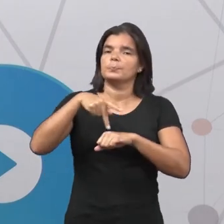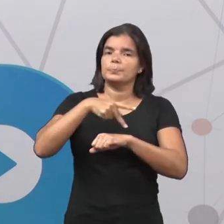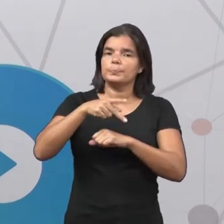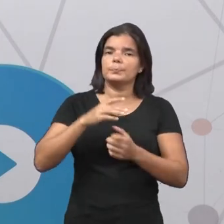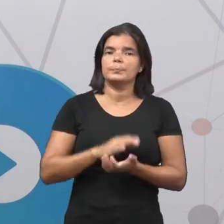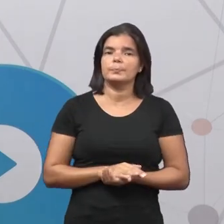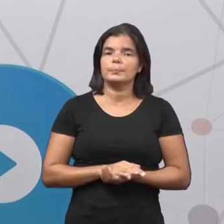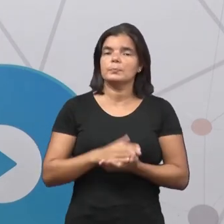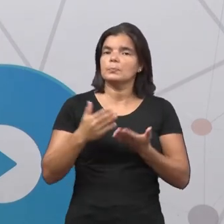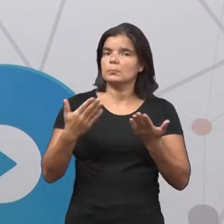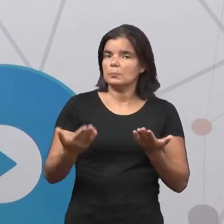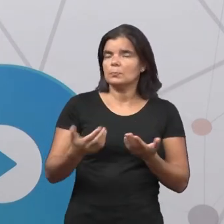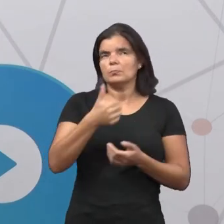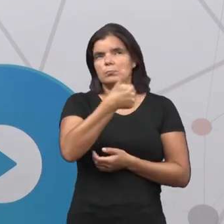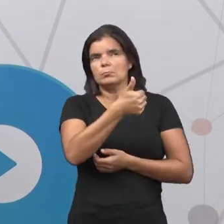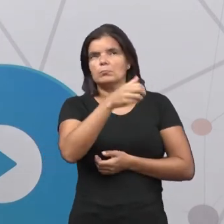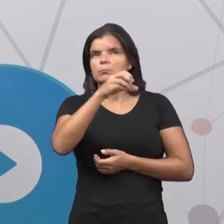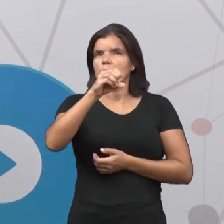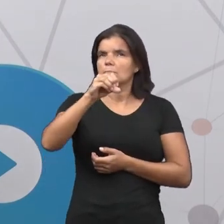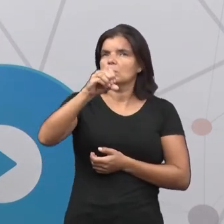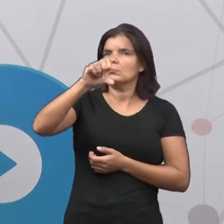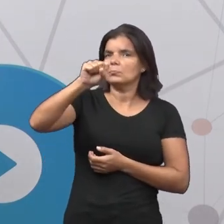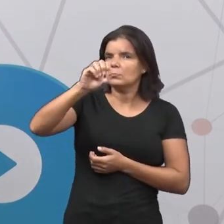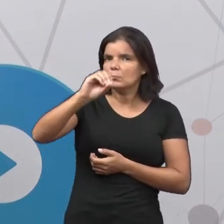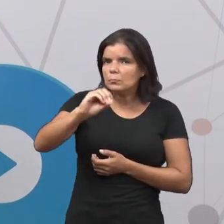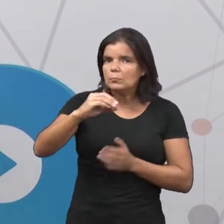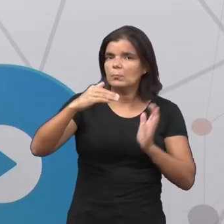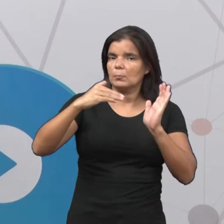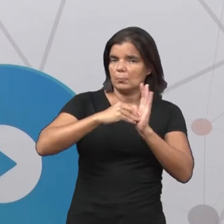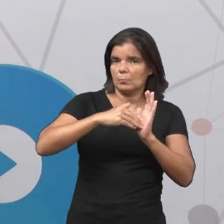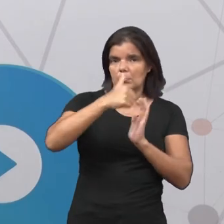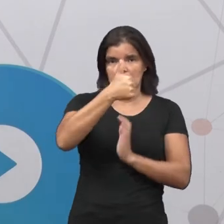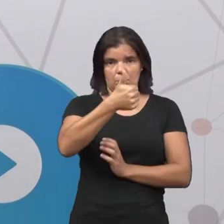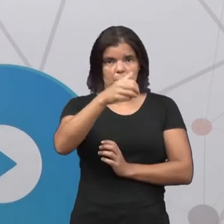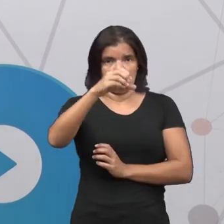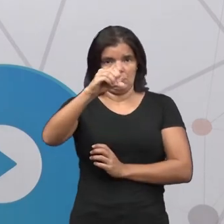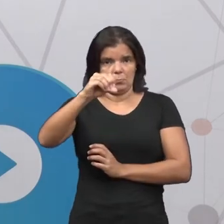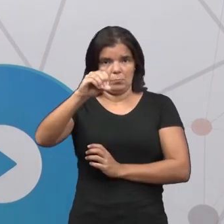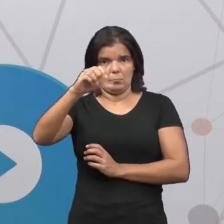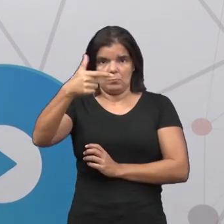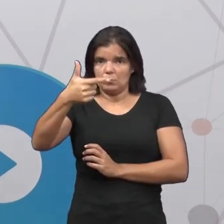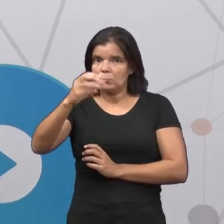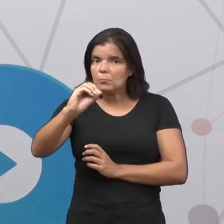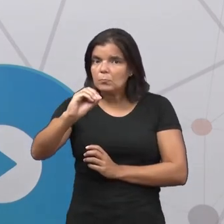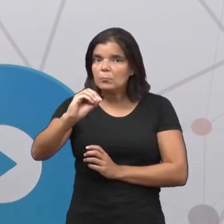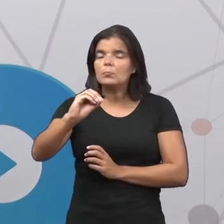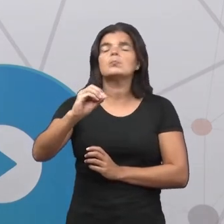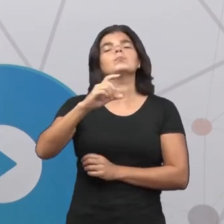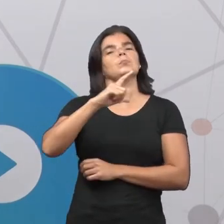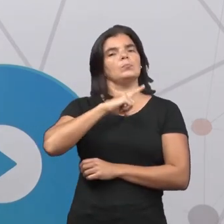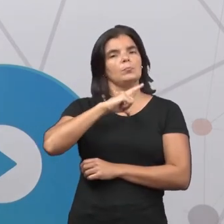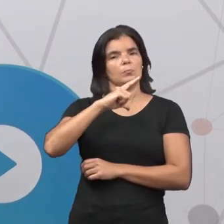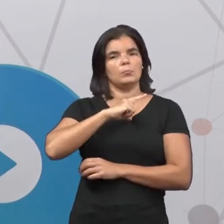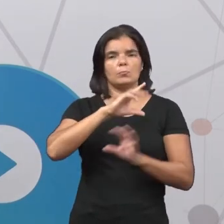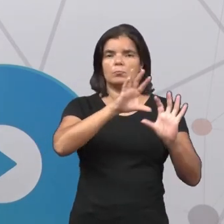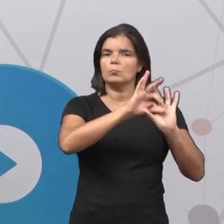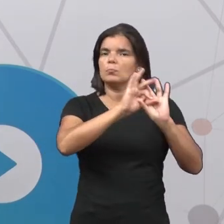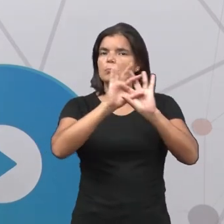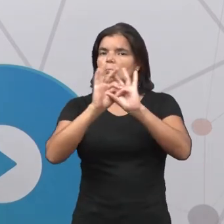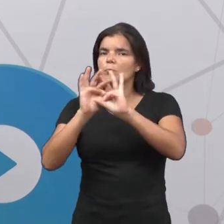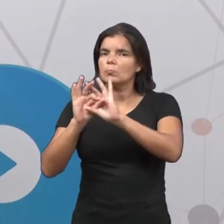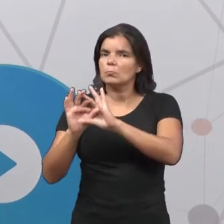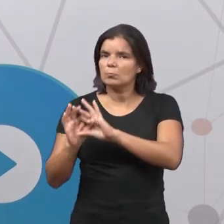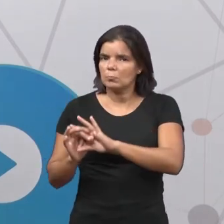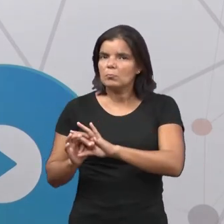Então, de 1980 até 1920, nós tivemos um contexto de